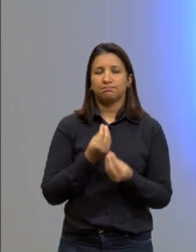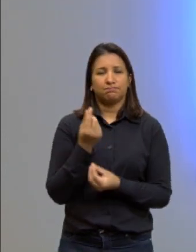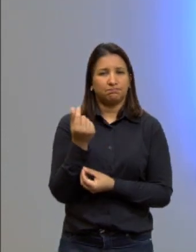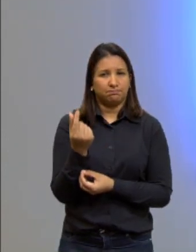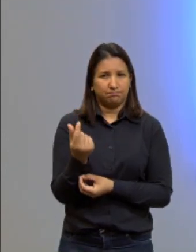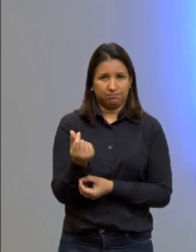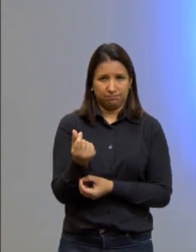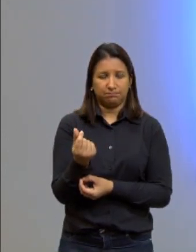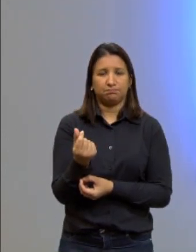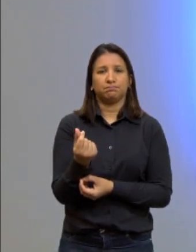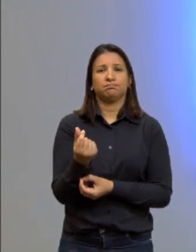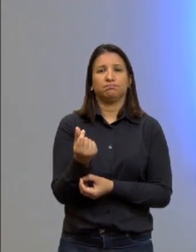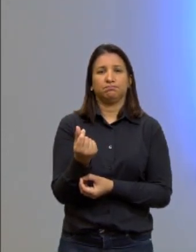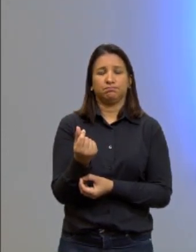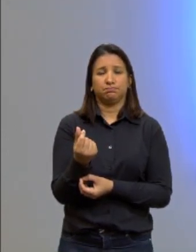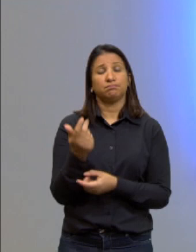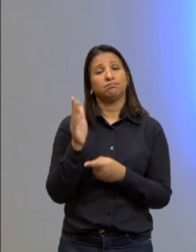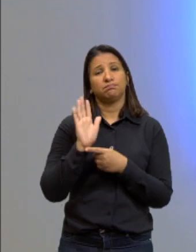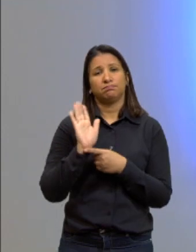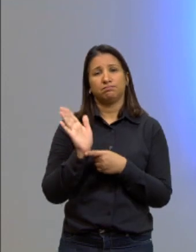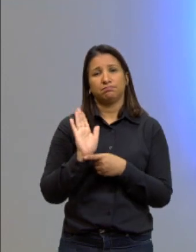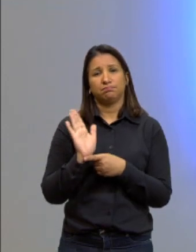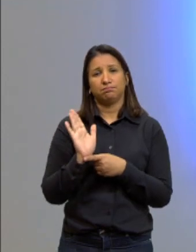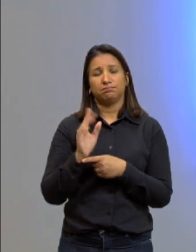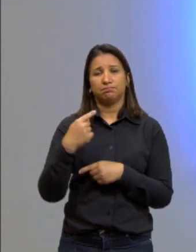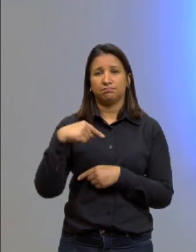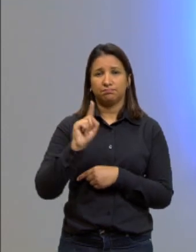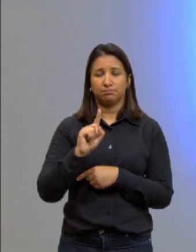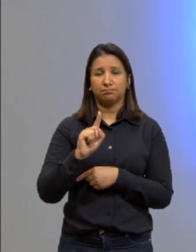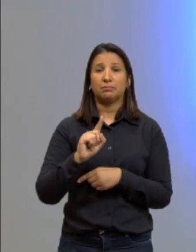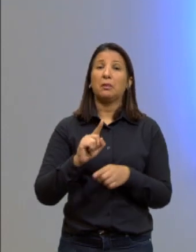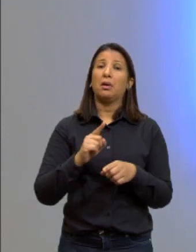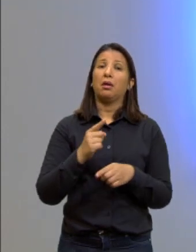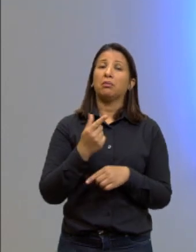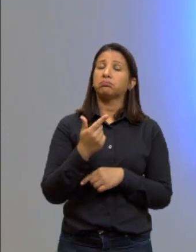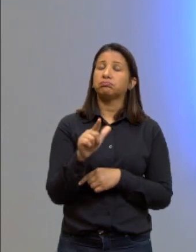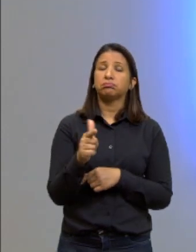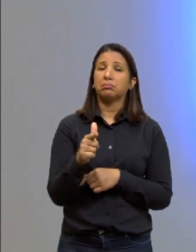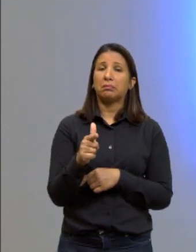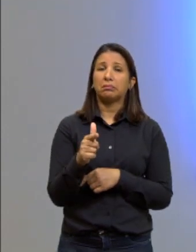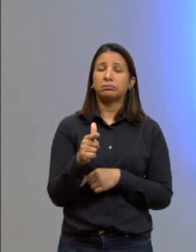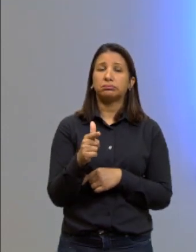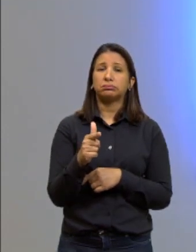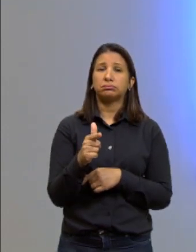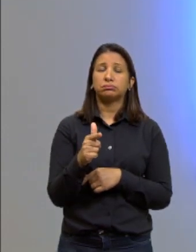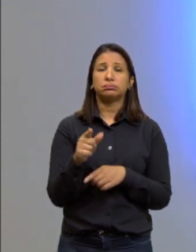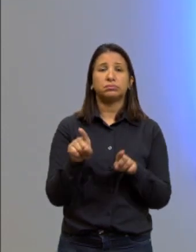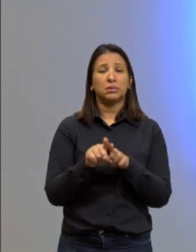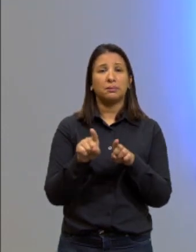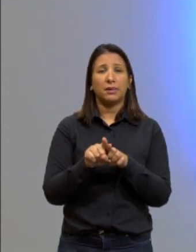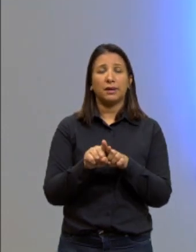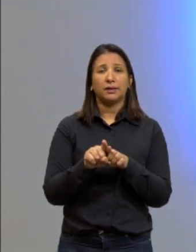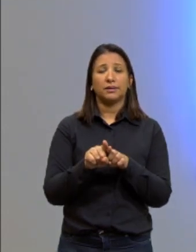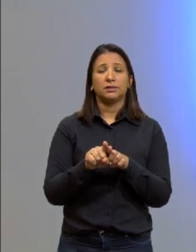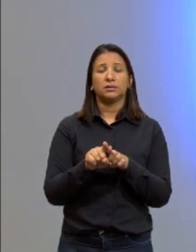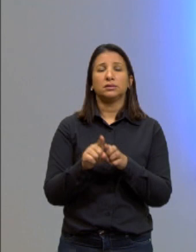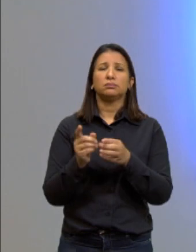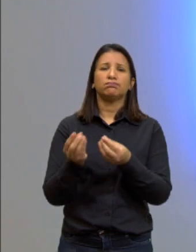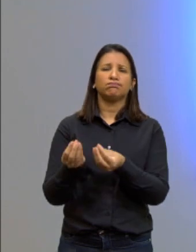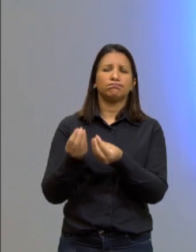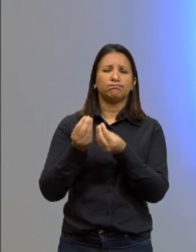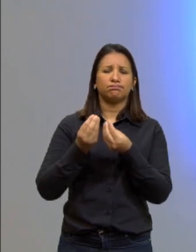para uma sessão de filmes e não há fornecimento necessário,